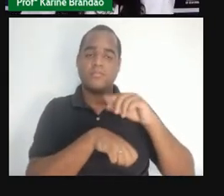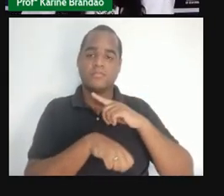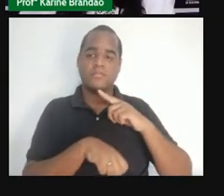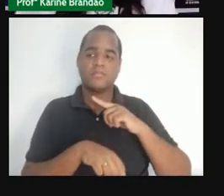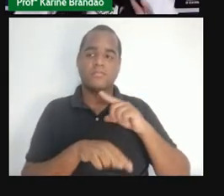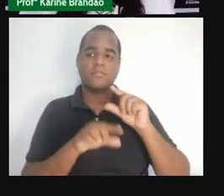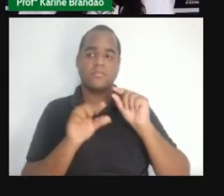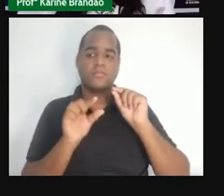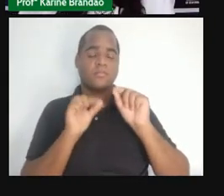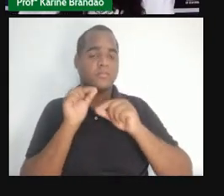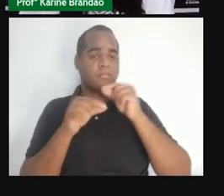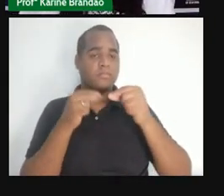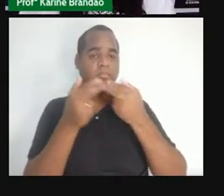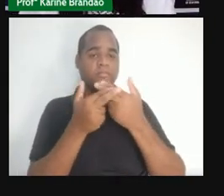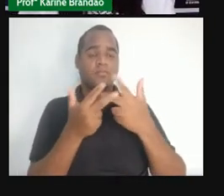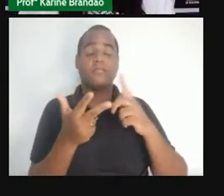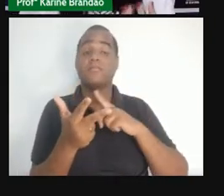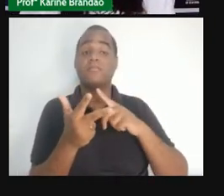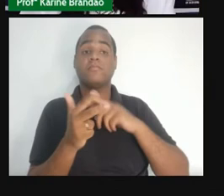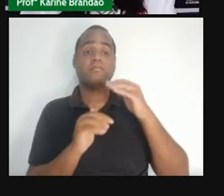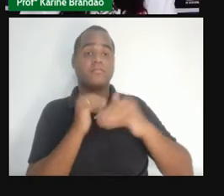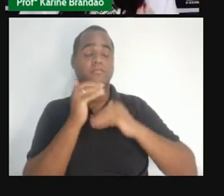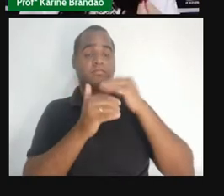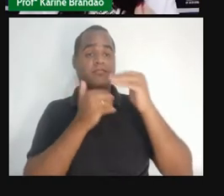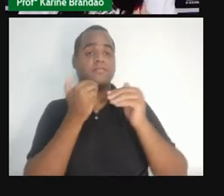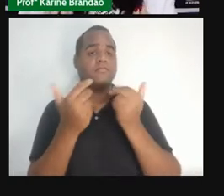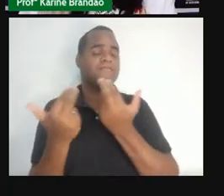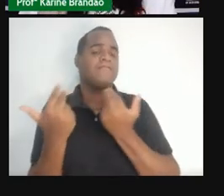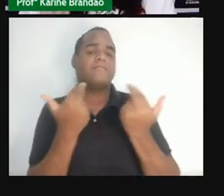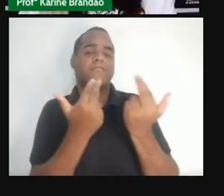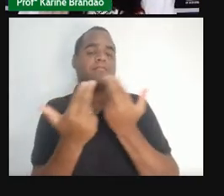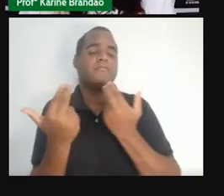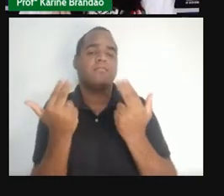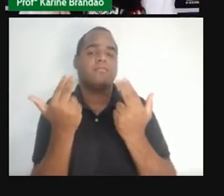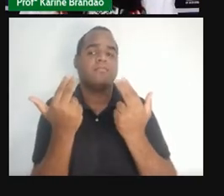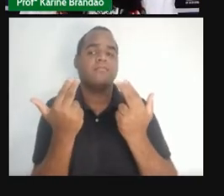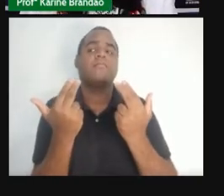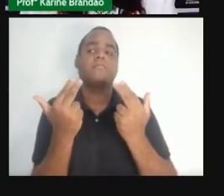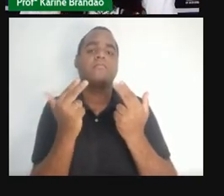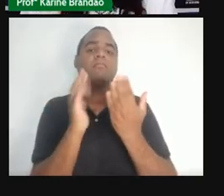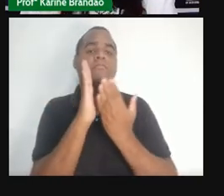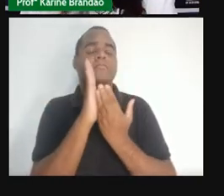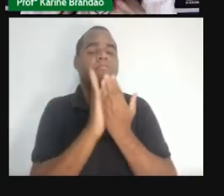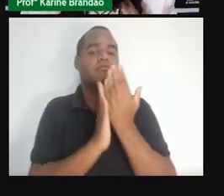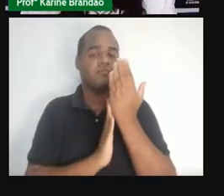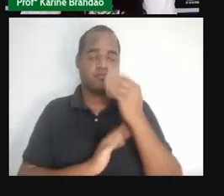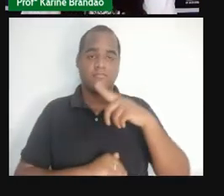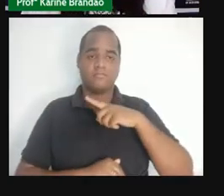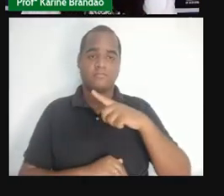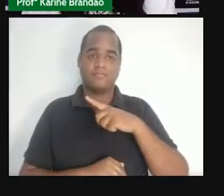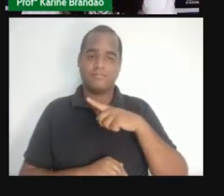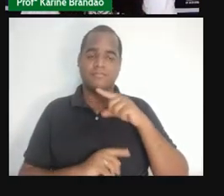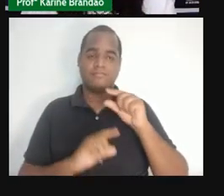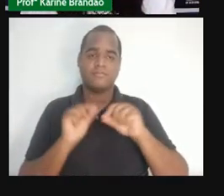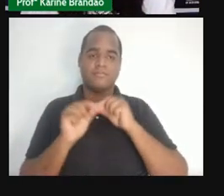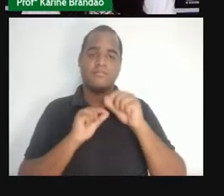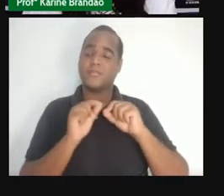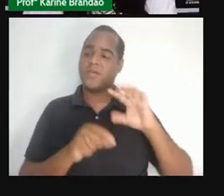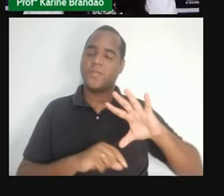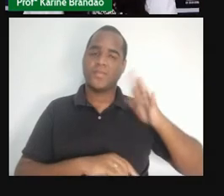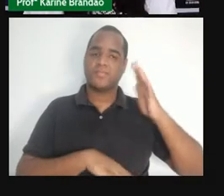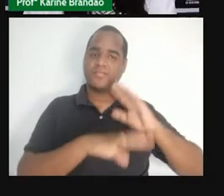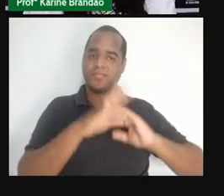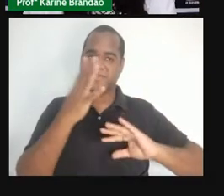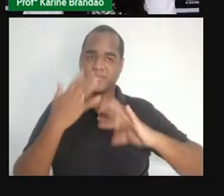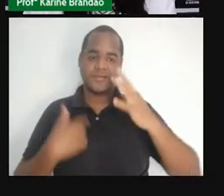que tem acontecido? Esse aumento é igual o aumento que tem vindo, né? Acontecer com